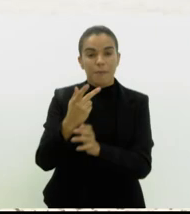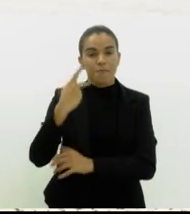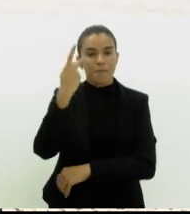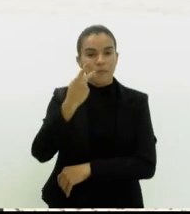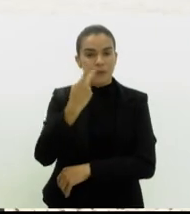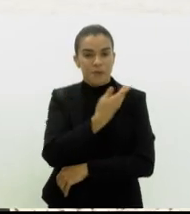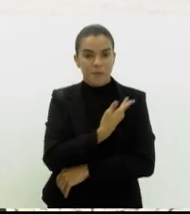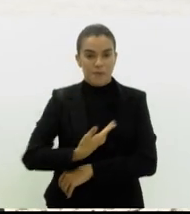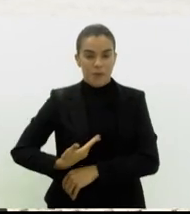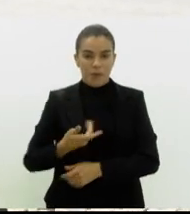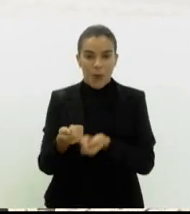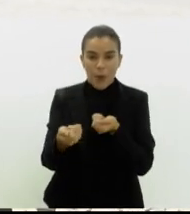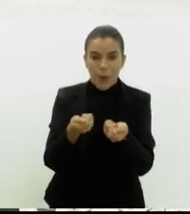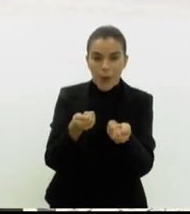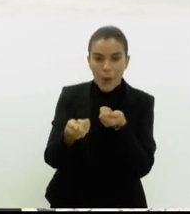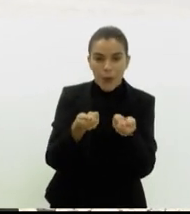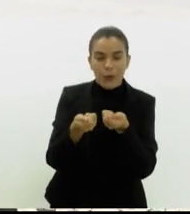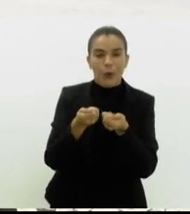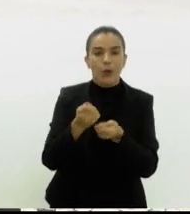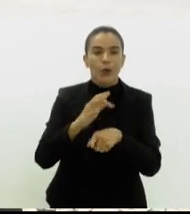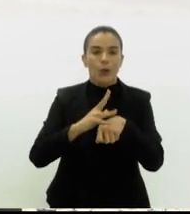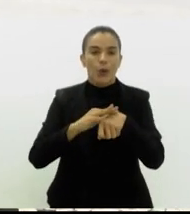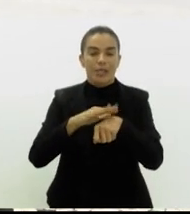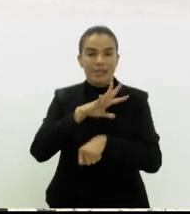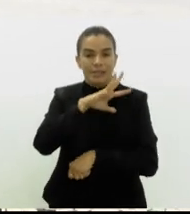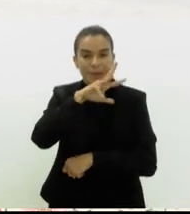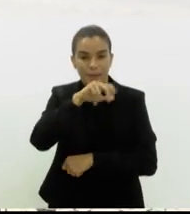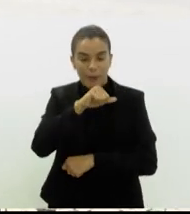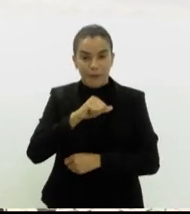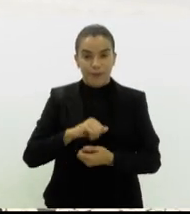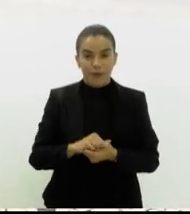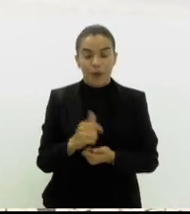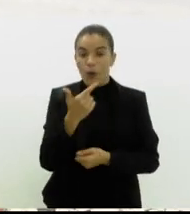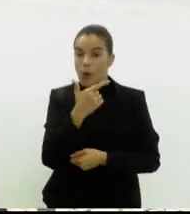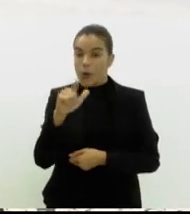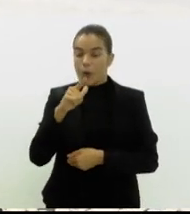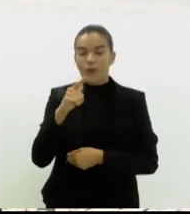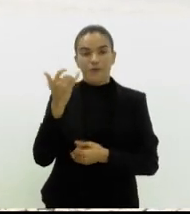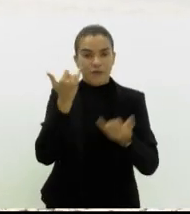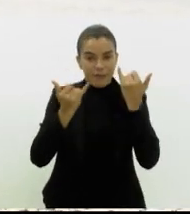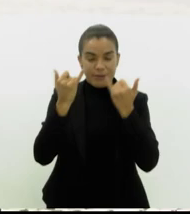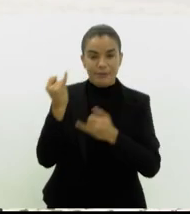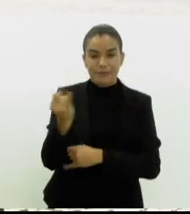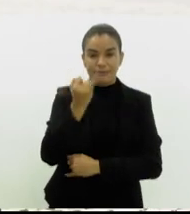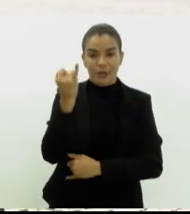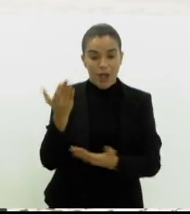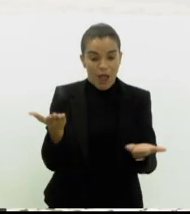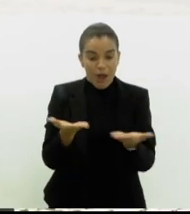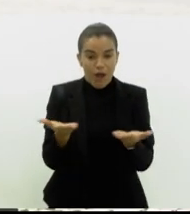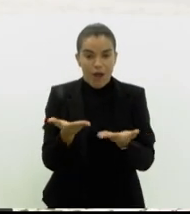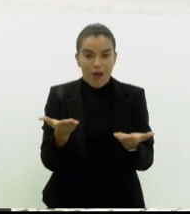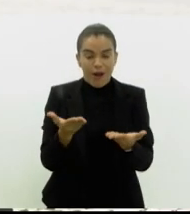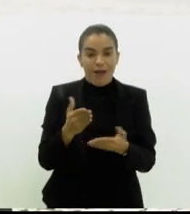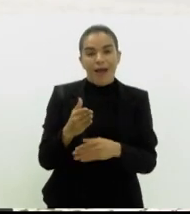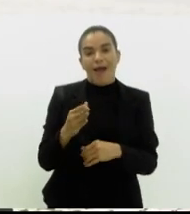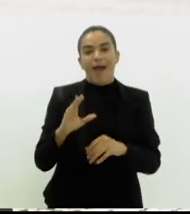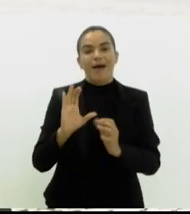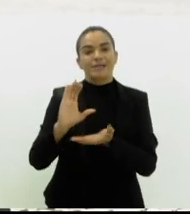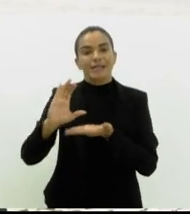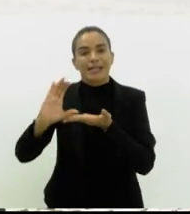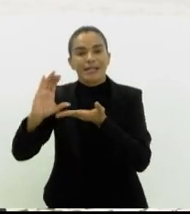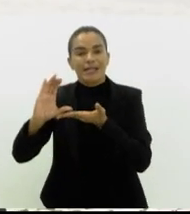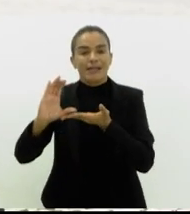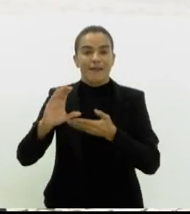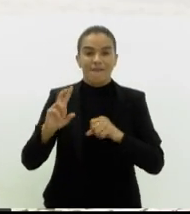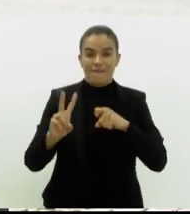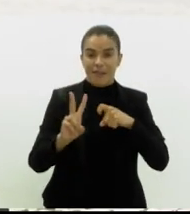até mesmo de controle de zoonoses. E uma outra coisa que também é importante que atualmente não só as clínicas veterinárias como